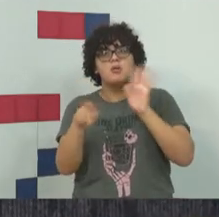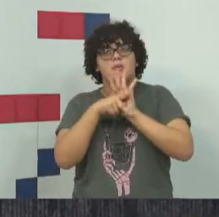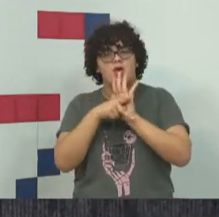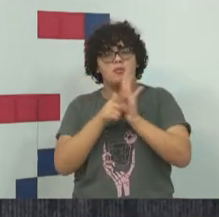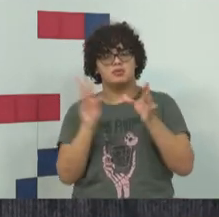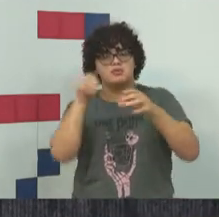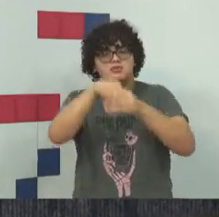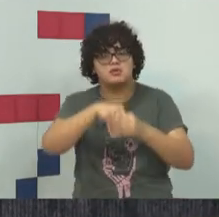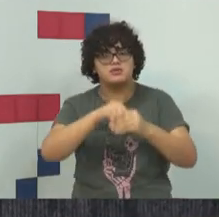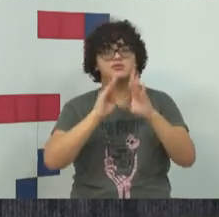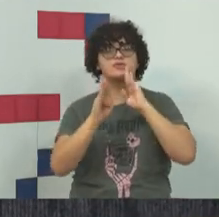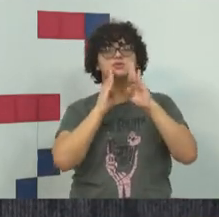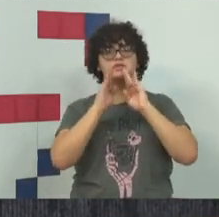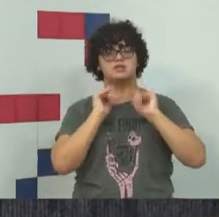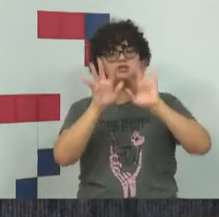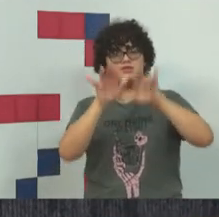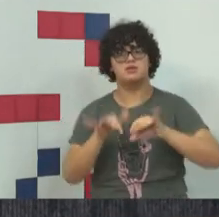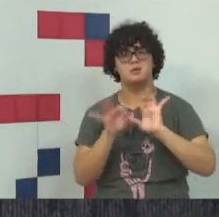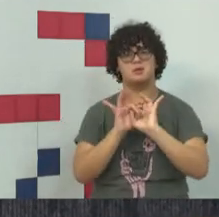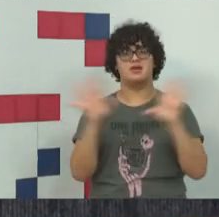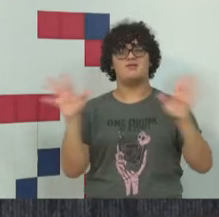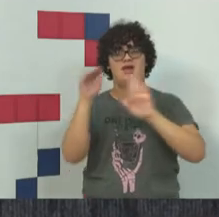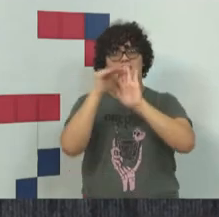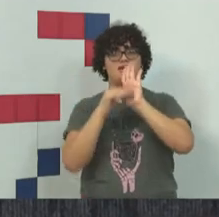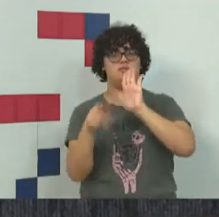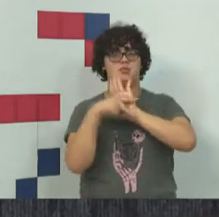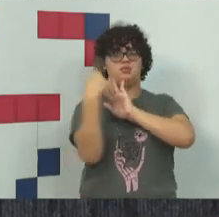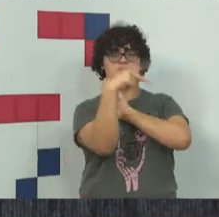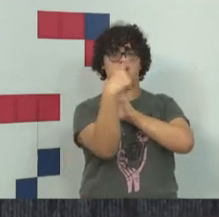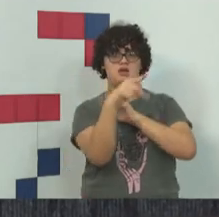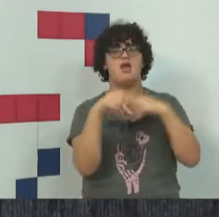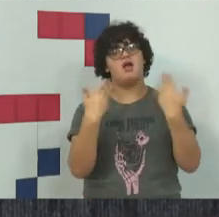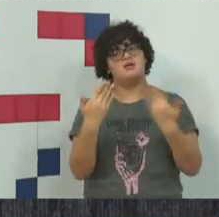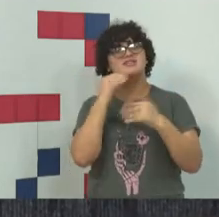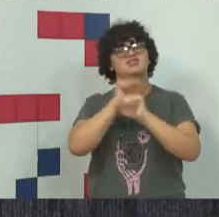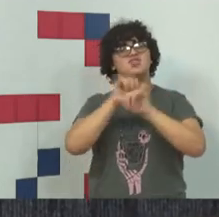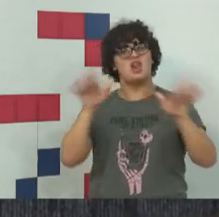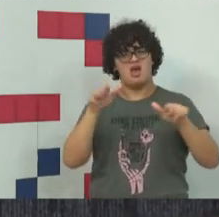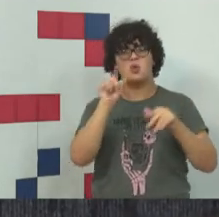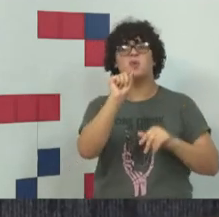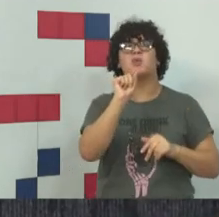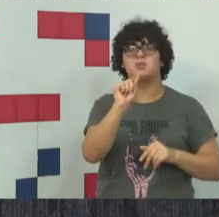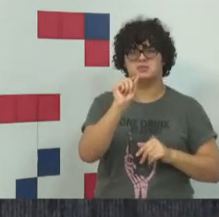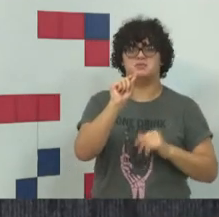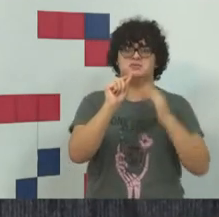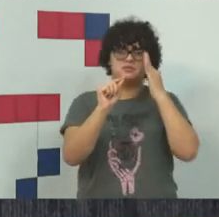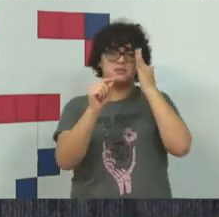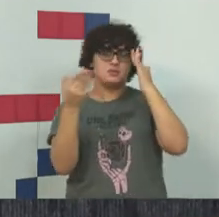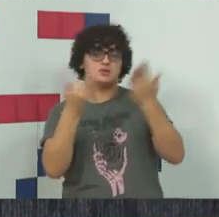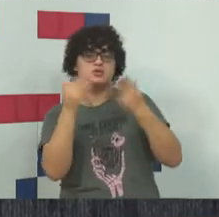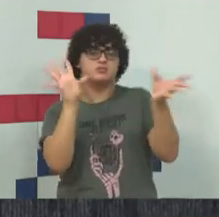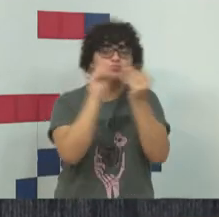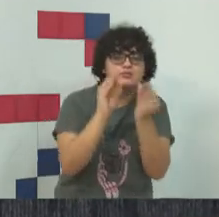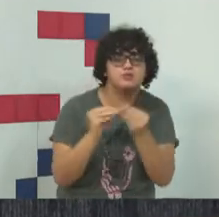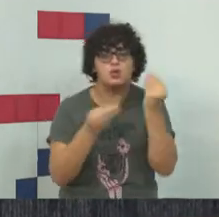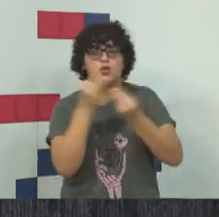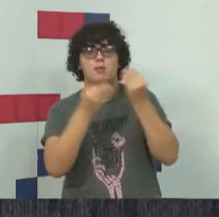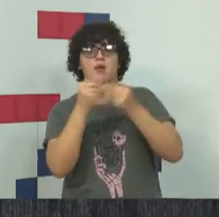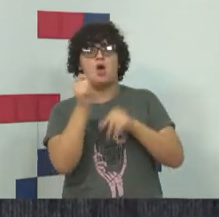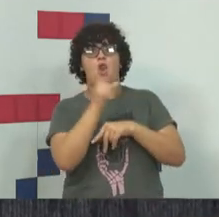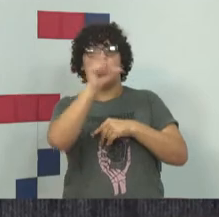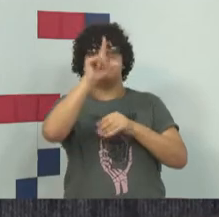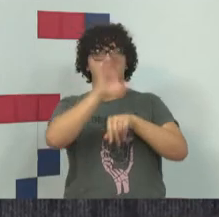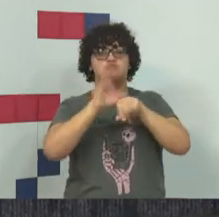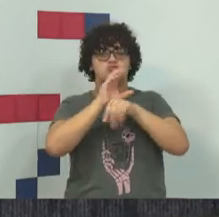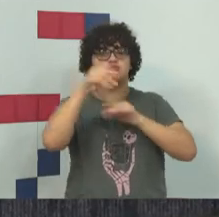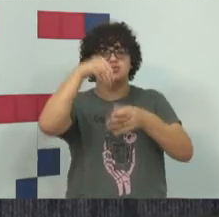dos caras. Escrevendo o que você quiser, as regras são as regras deles. Claro, claro, subsumidas as lógicas condicionais, mas